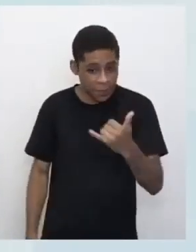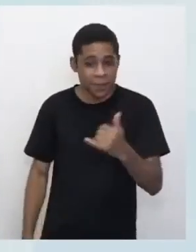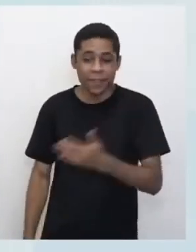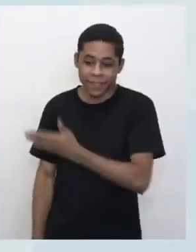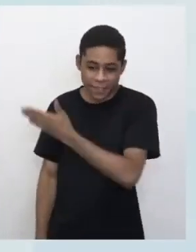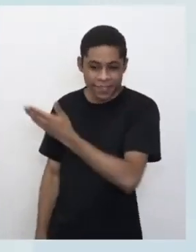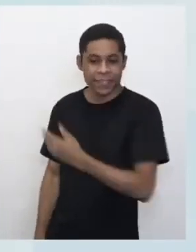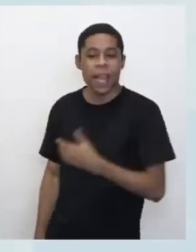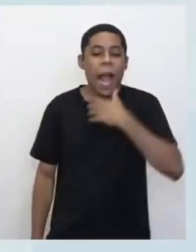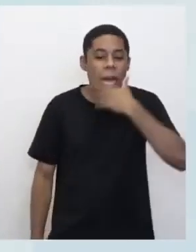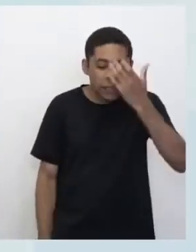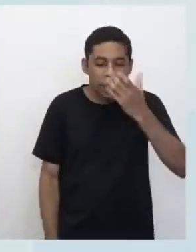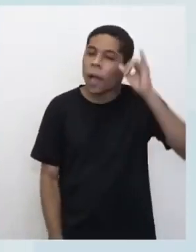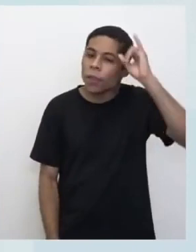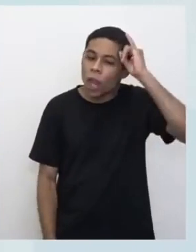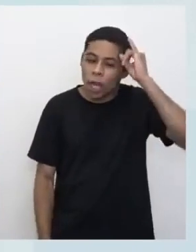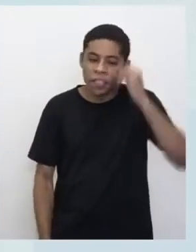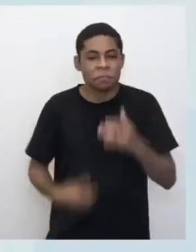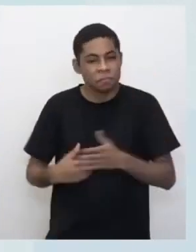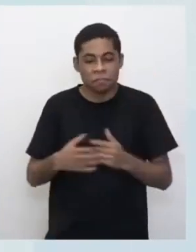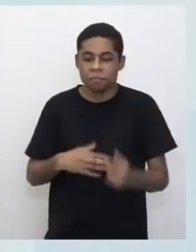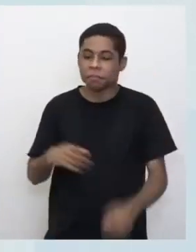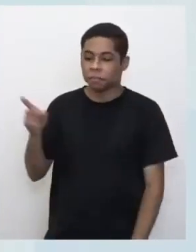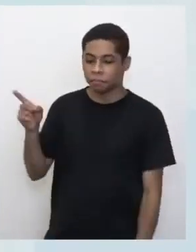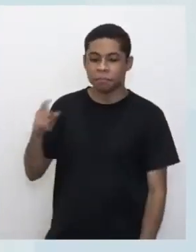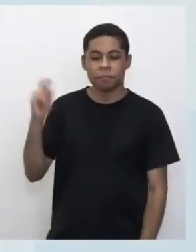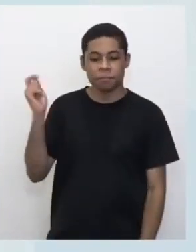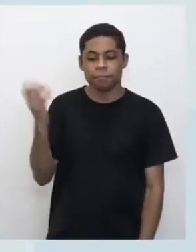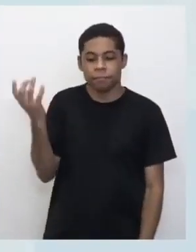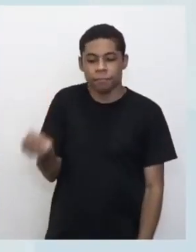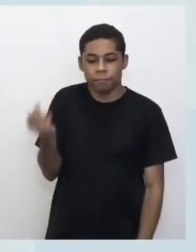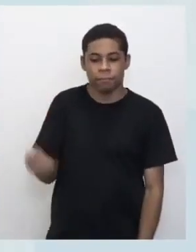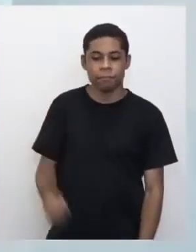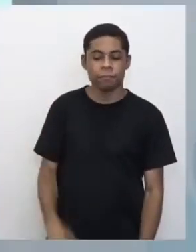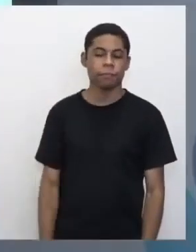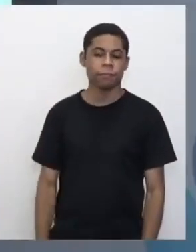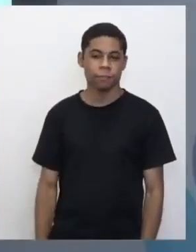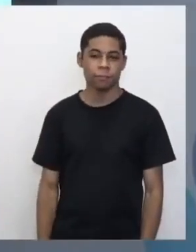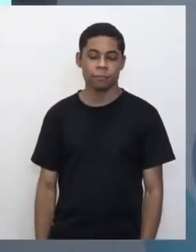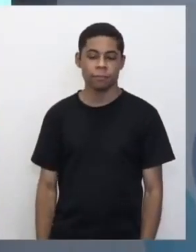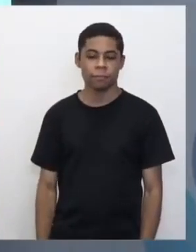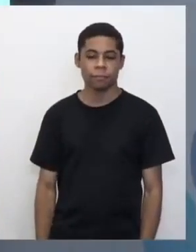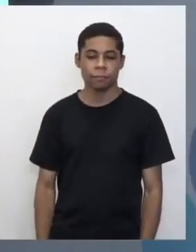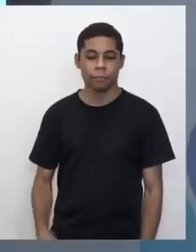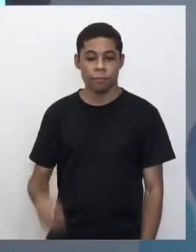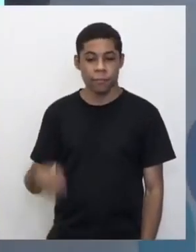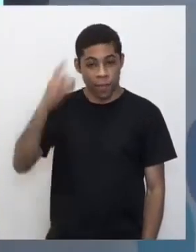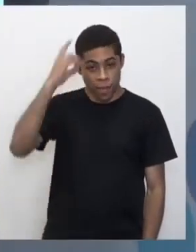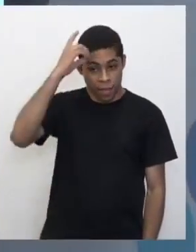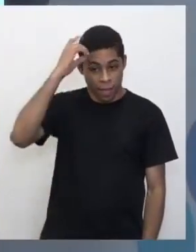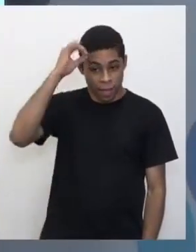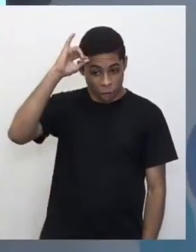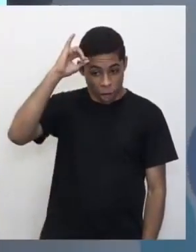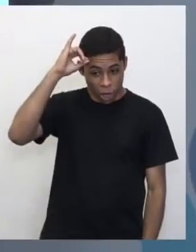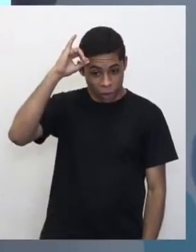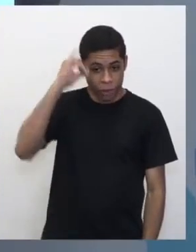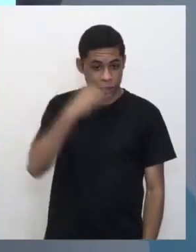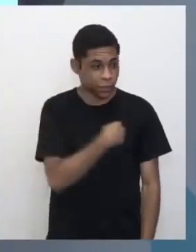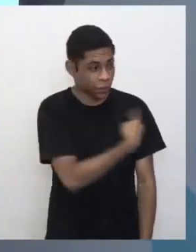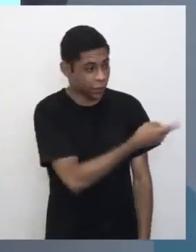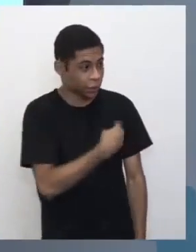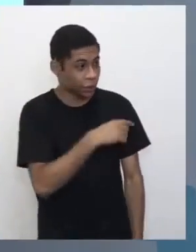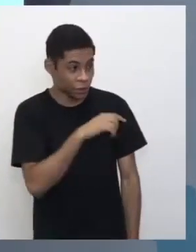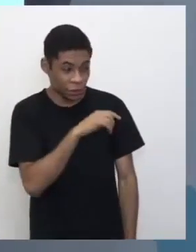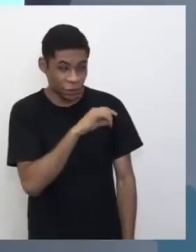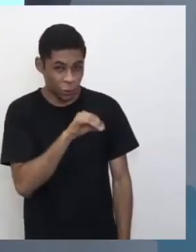seus aparelinhos. Celulares, telemóveis, né? E o que que acontece? A gente tem tanto para Android, que é o meu caso do João. Sim, Android. Se você for